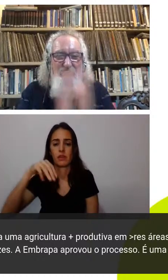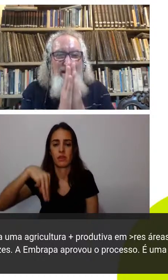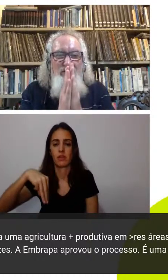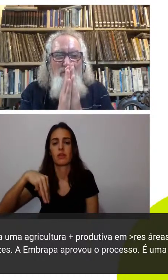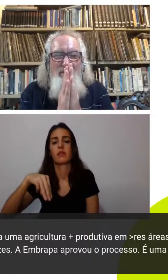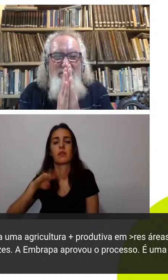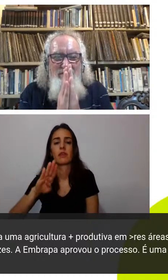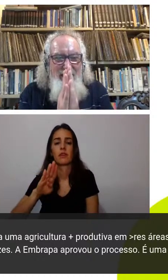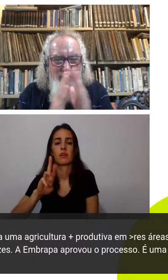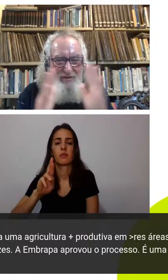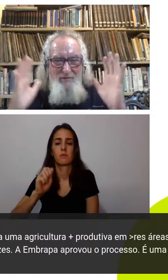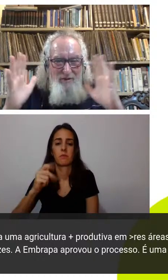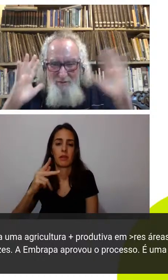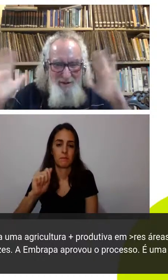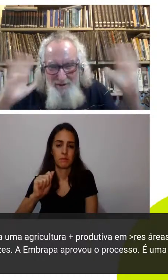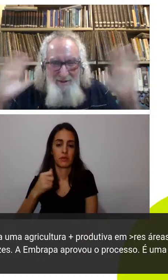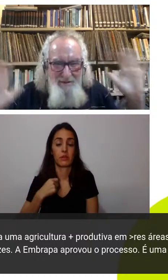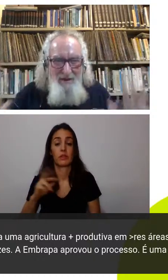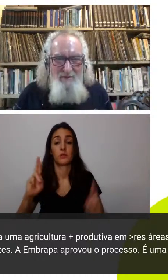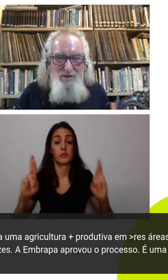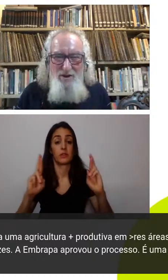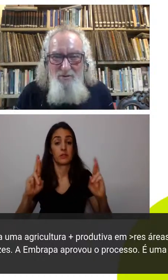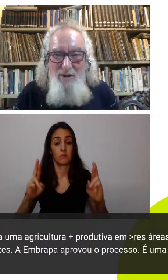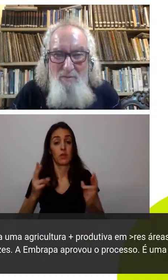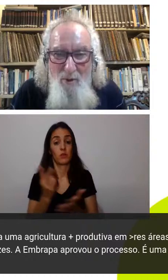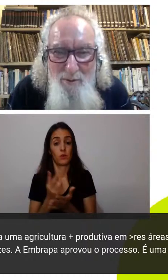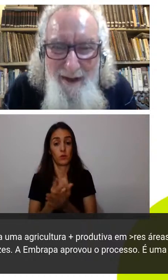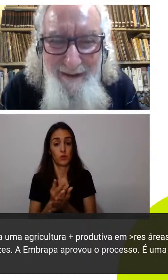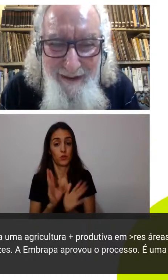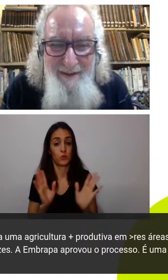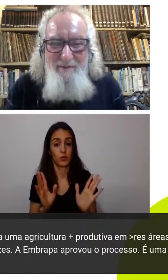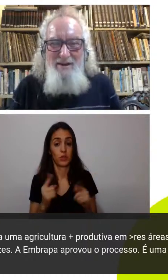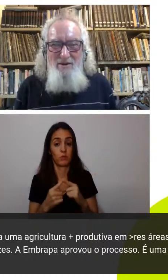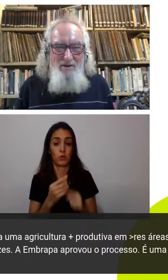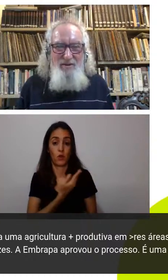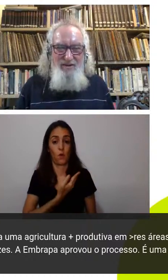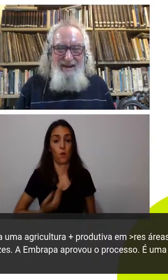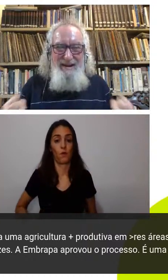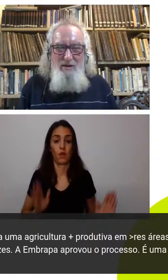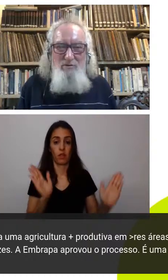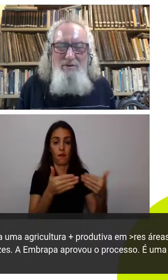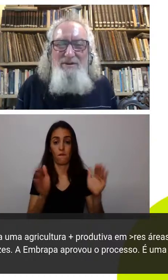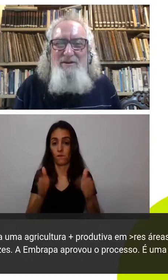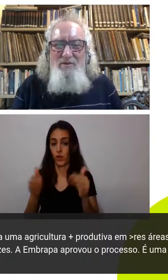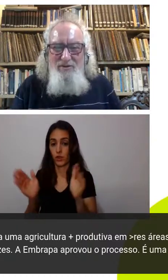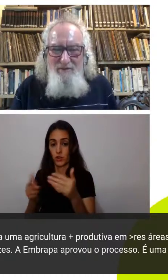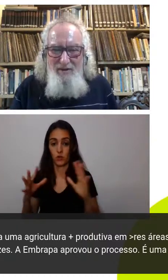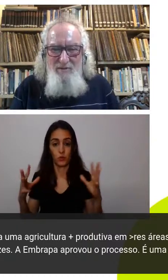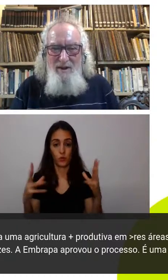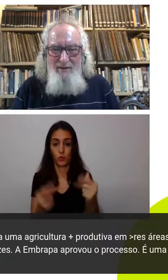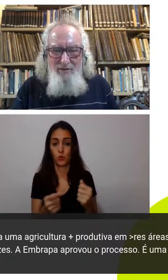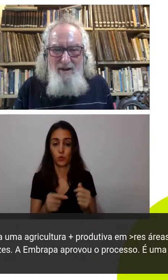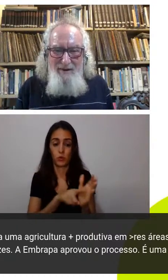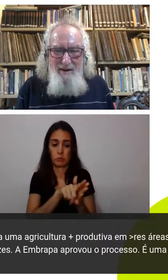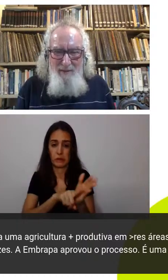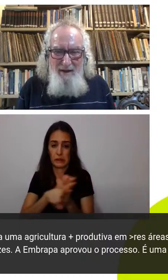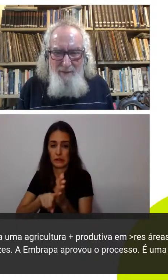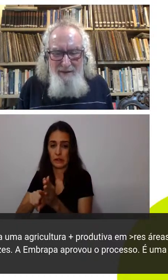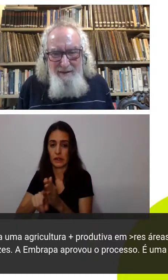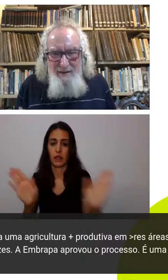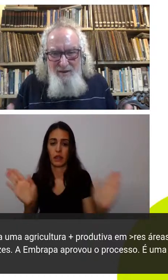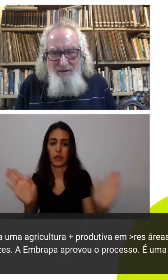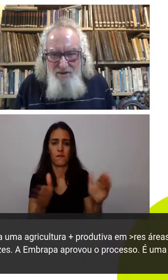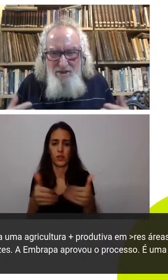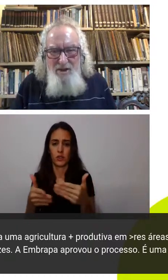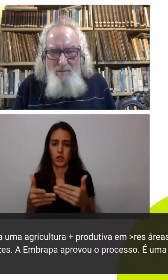espero que ela sobreviva né esse governo que vai fechando tudo que é bom né vai secando os investimentos né mas a